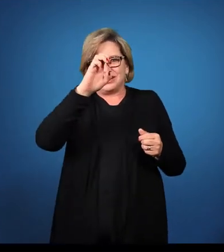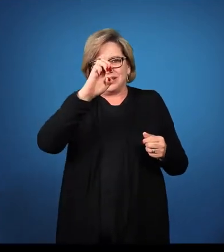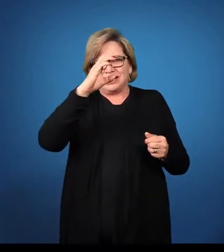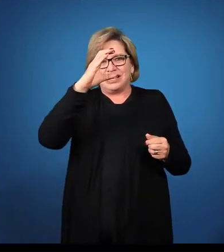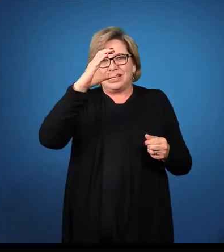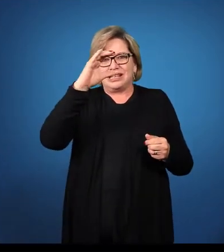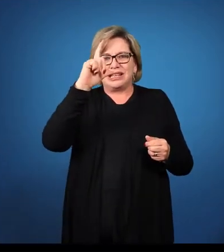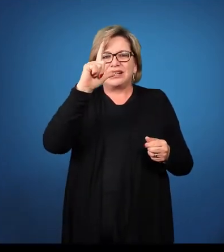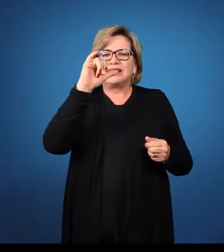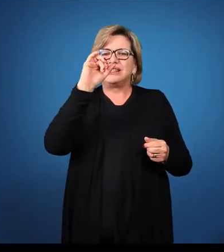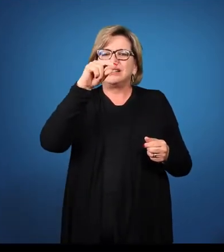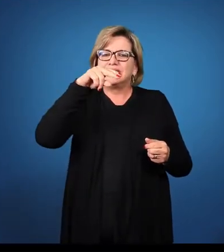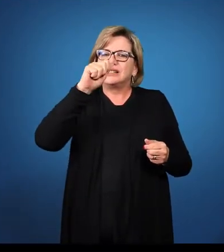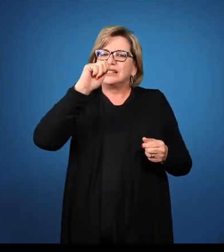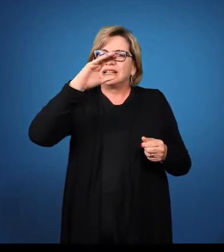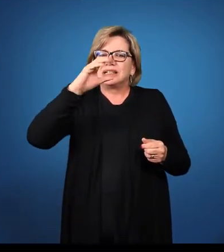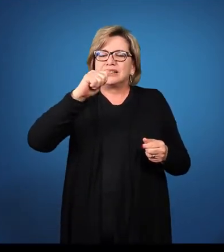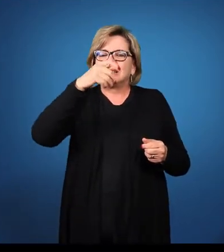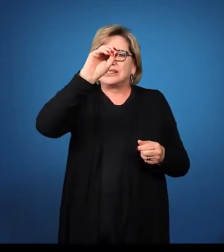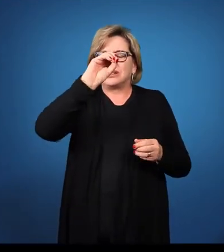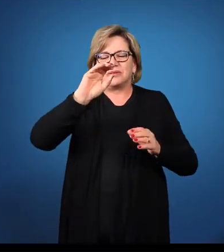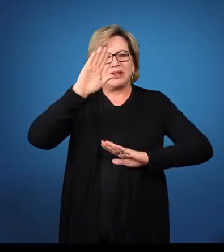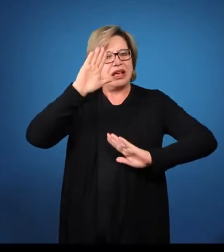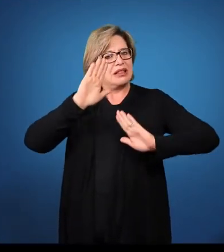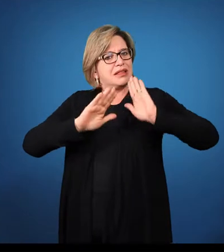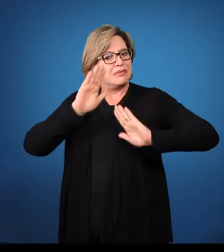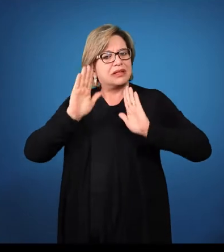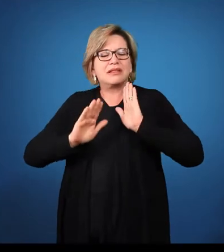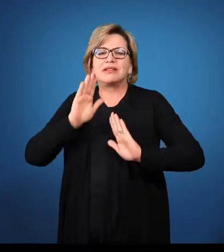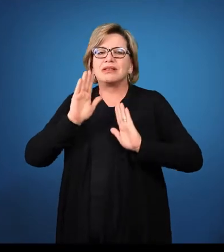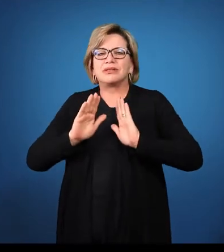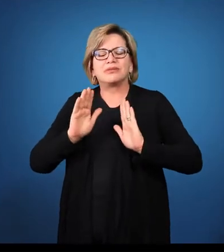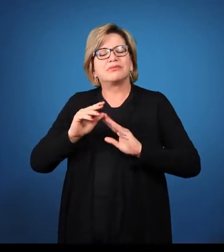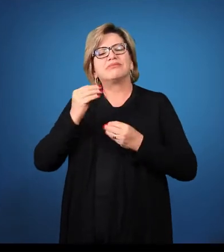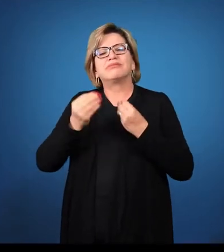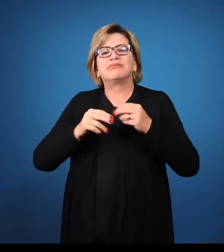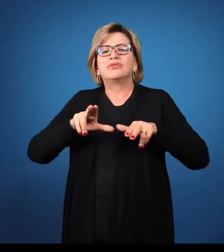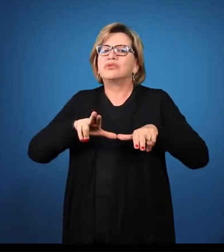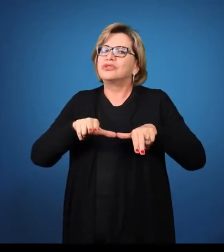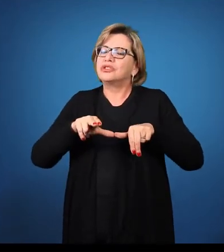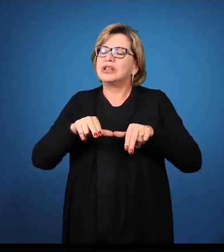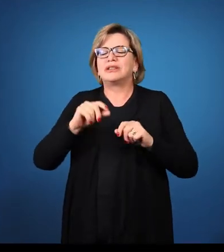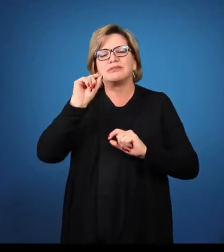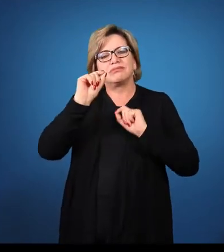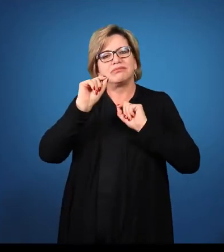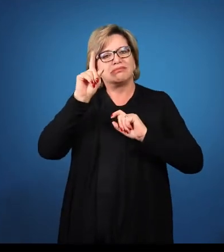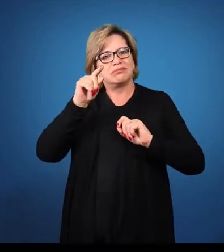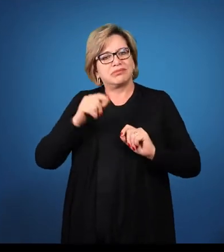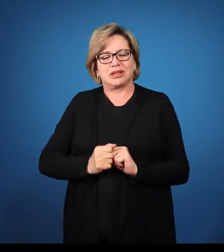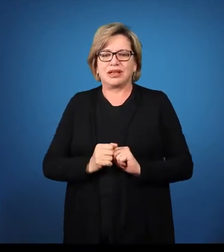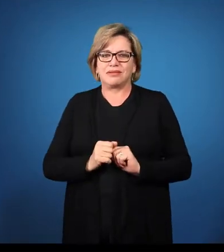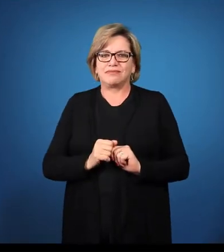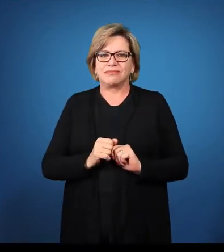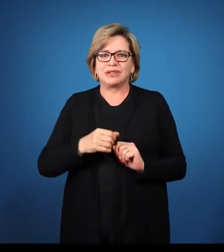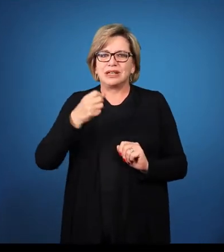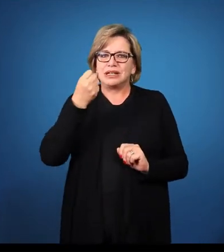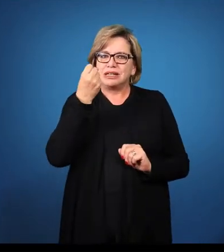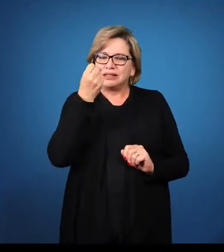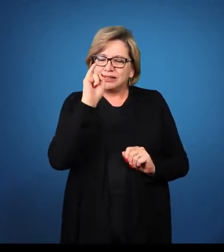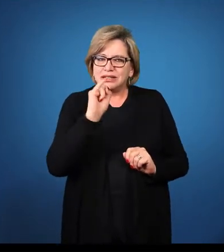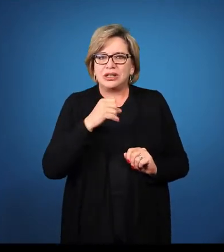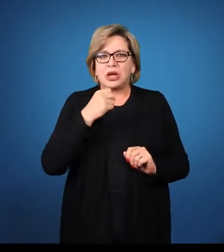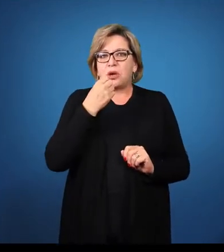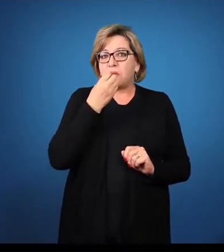dependendo do gênero a que ele pertence. Se eu quero dizer bom